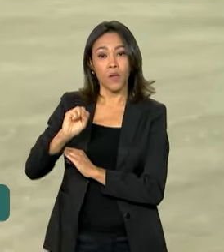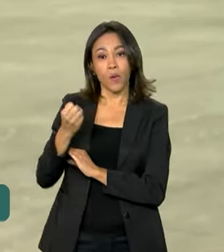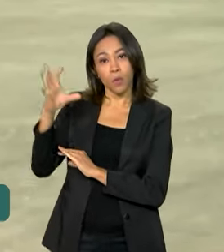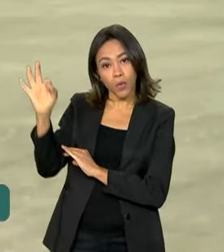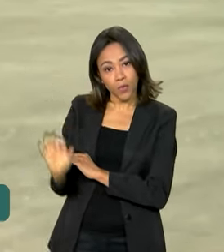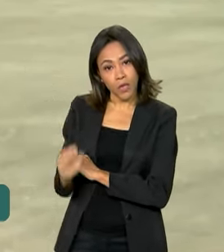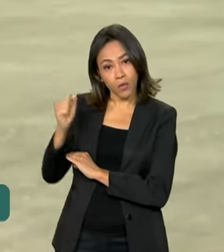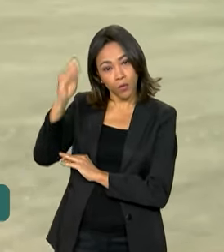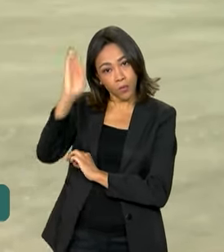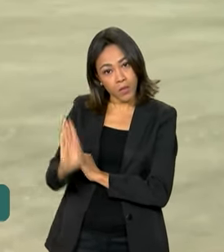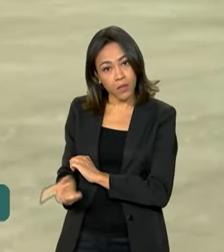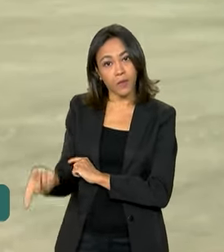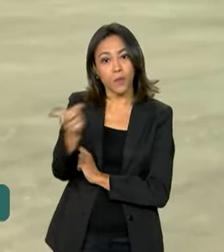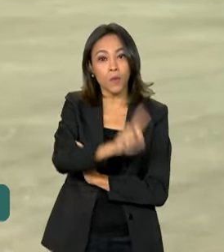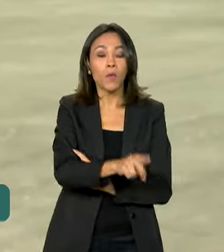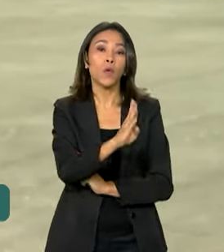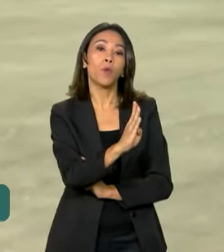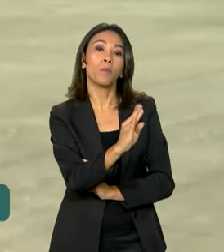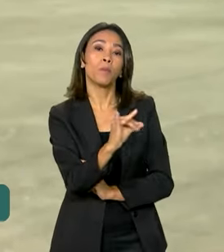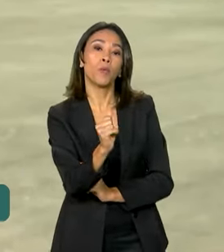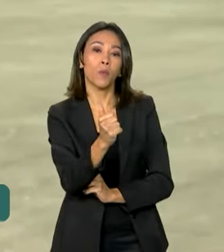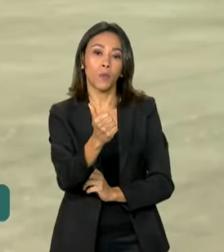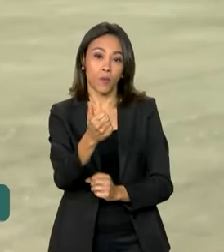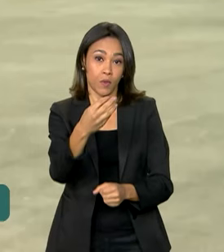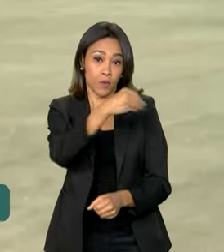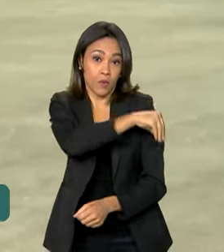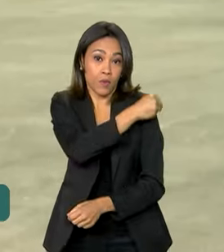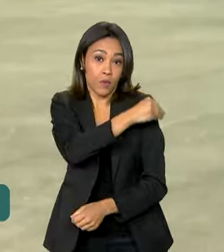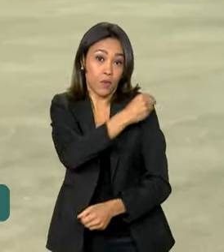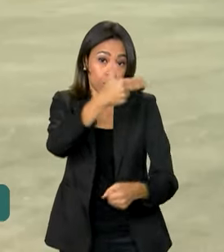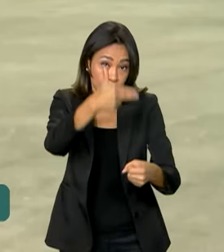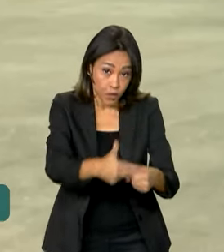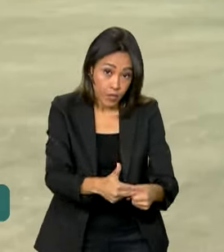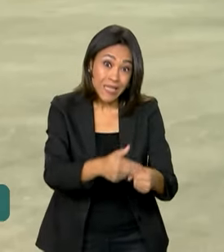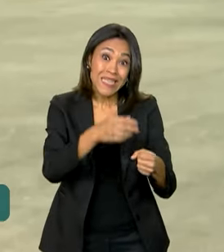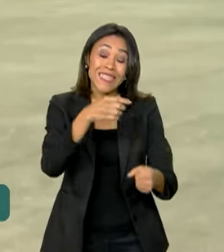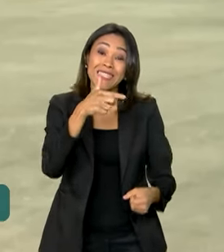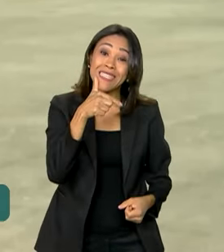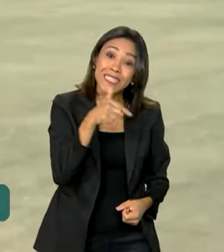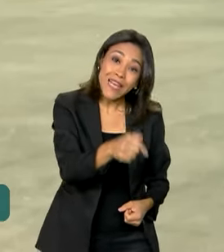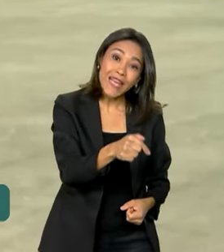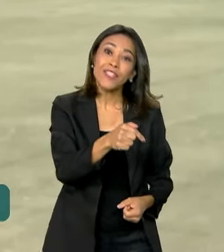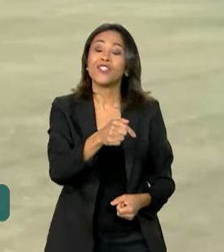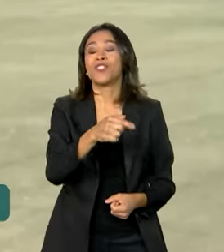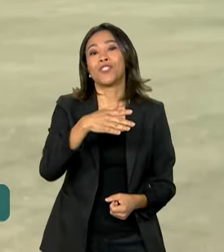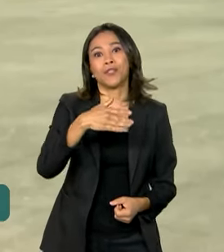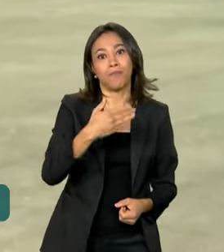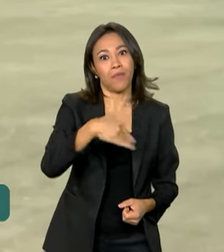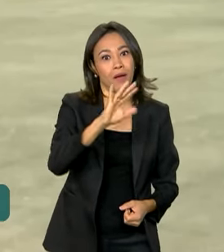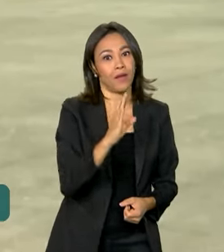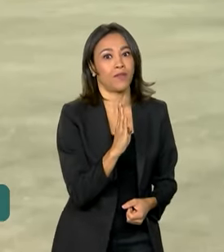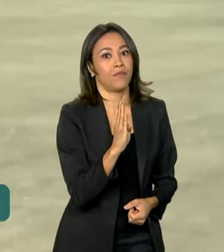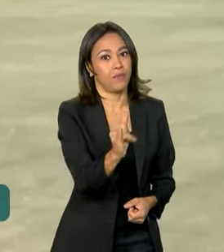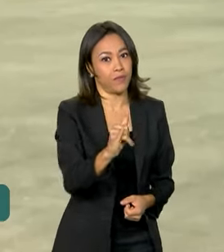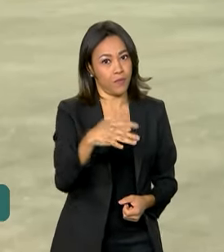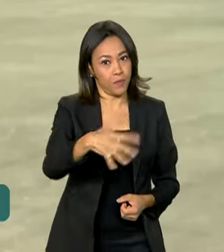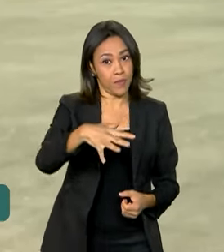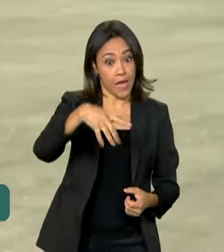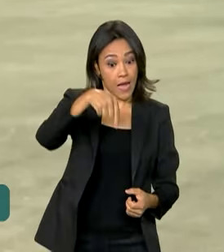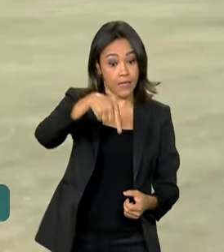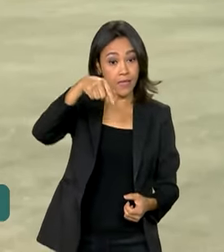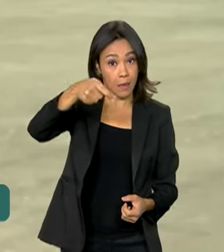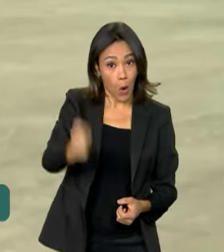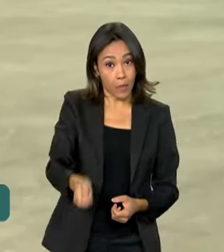Já o biodiesel teve produção de mais de 7,5 bilhões de litros. Desde o ano passado, a proporção de mistura